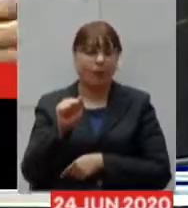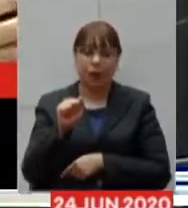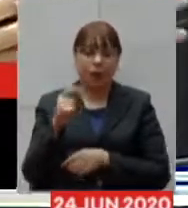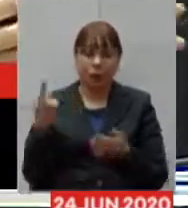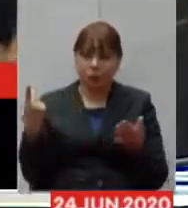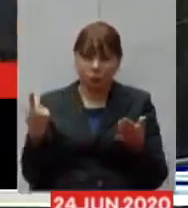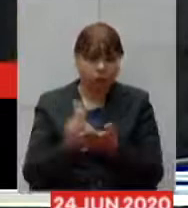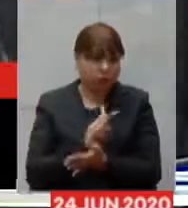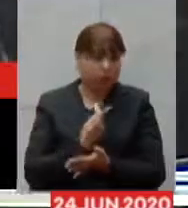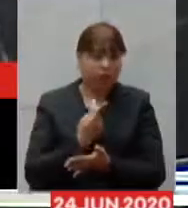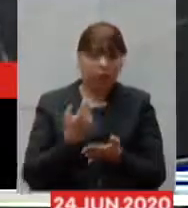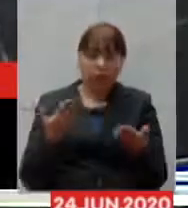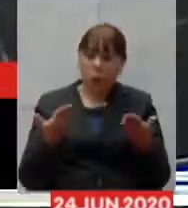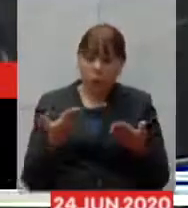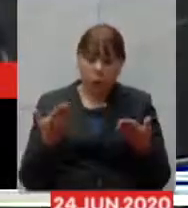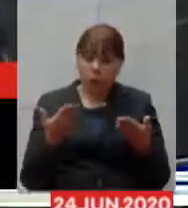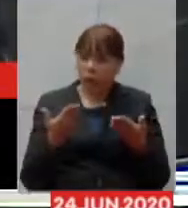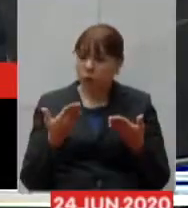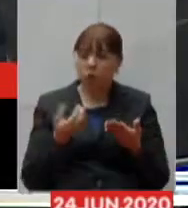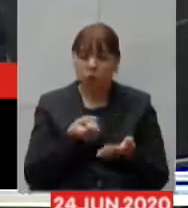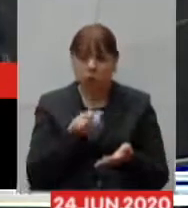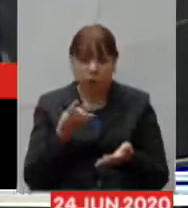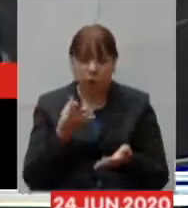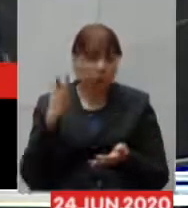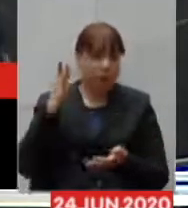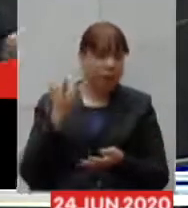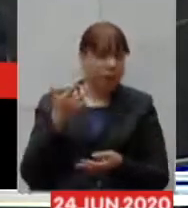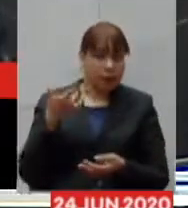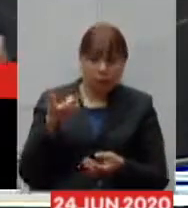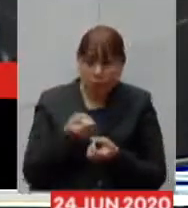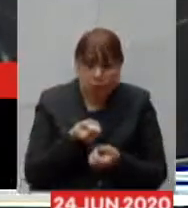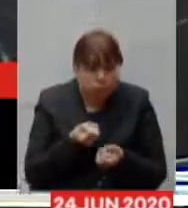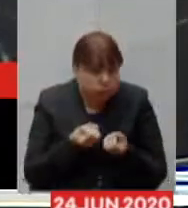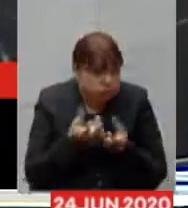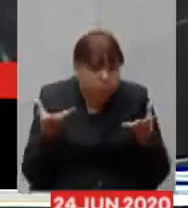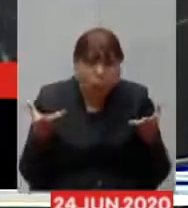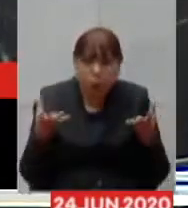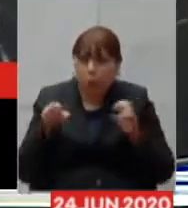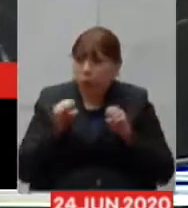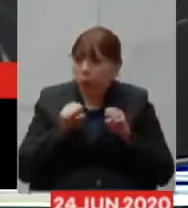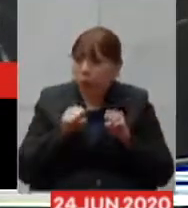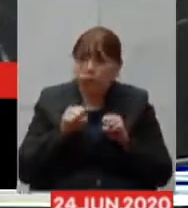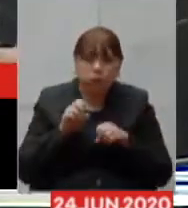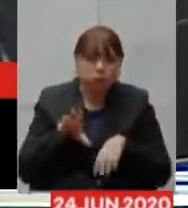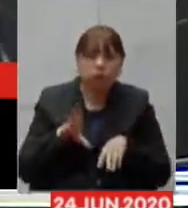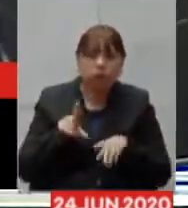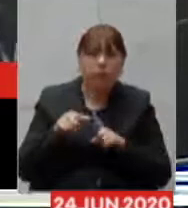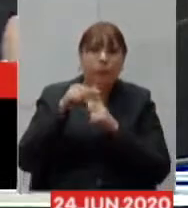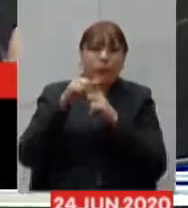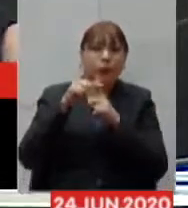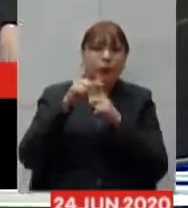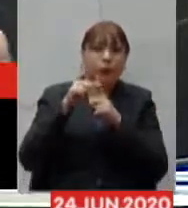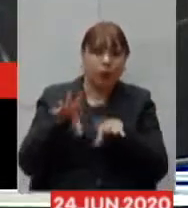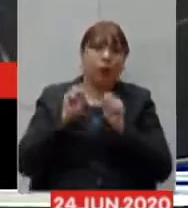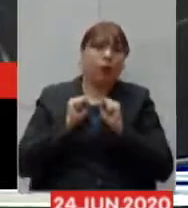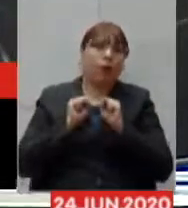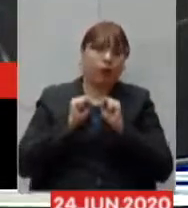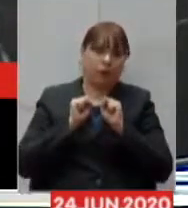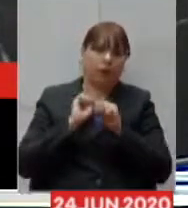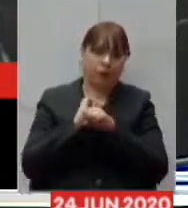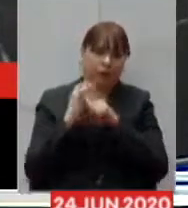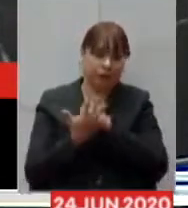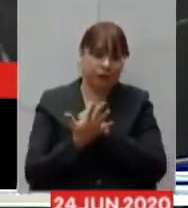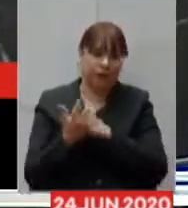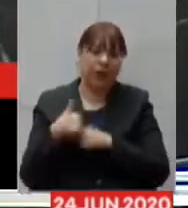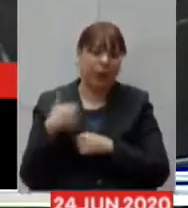eles cresceram muito, o número de casos de testagem positiva. Na última reunião que teve online